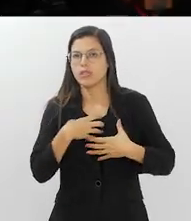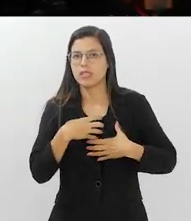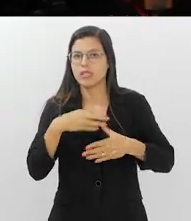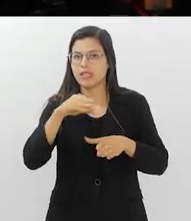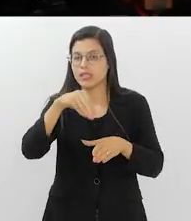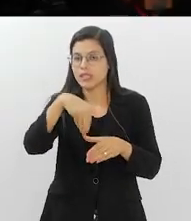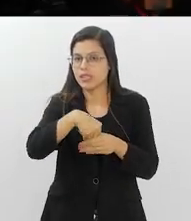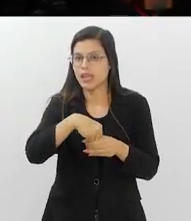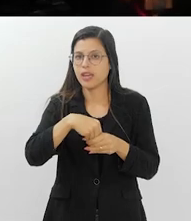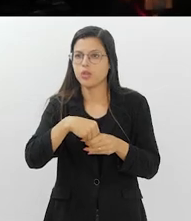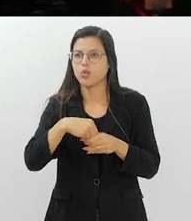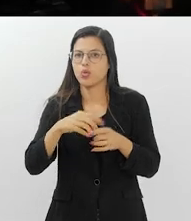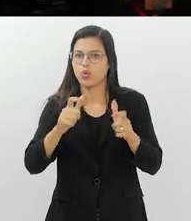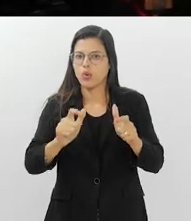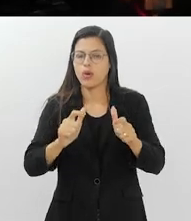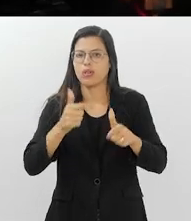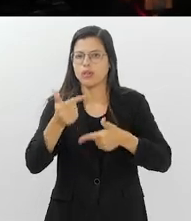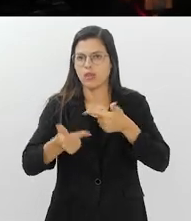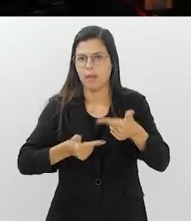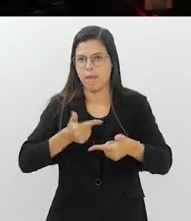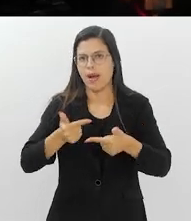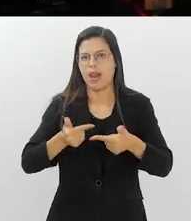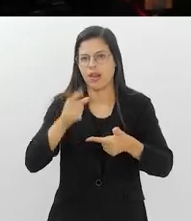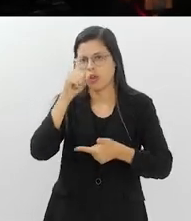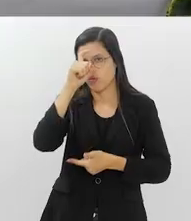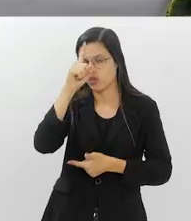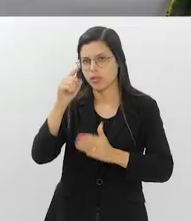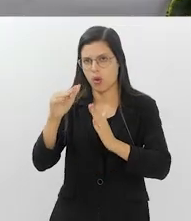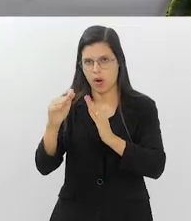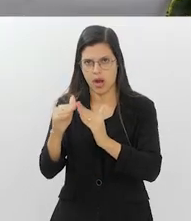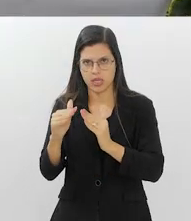onde você trabalha? Rede Hospital Casa?